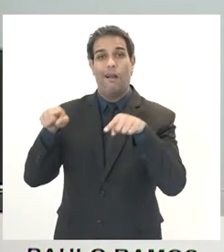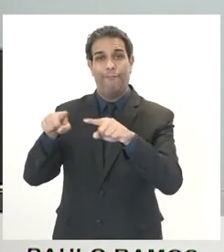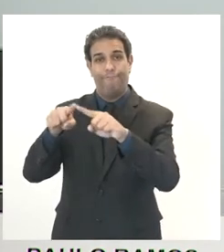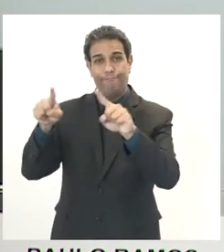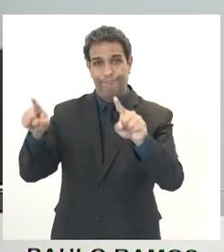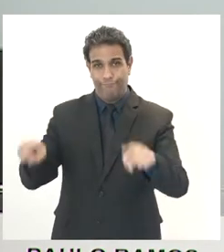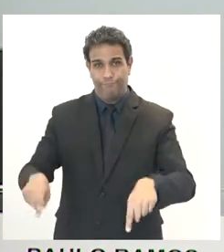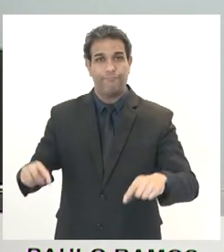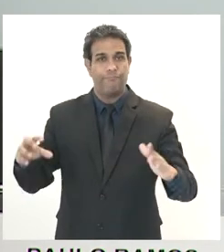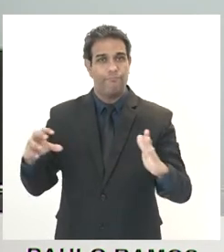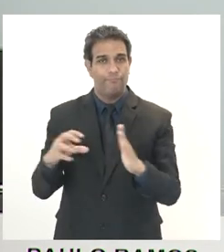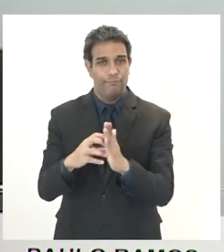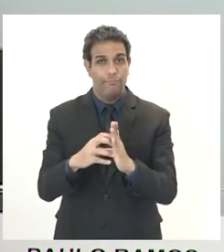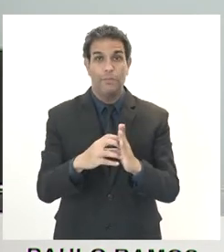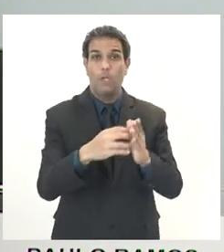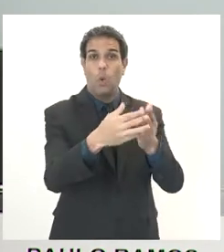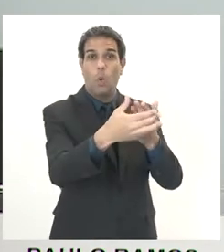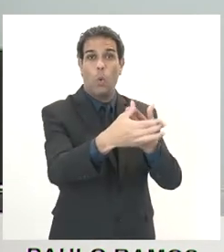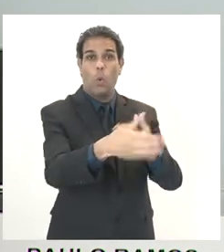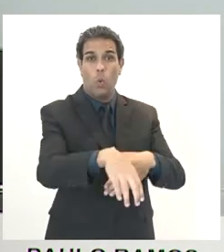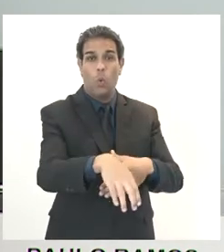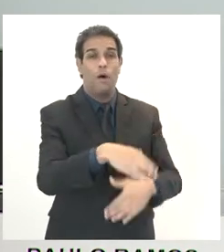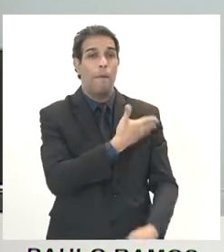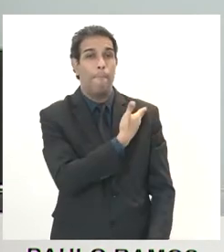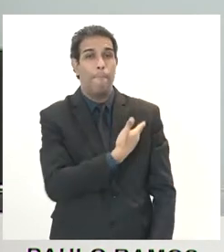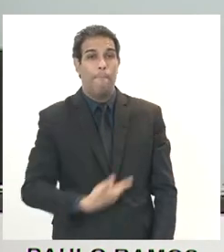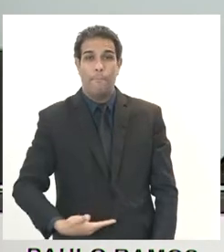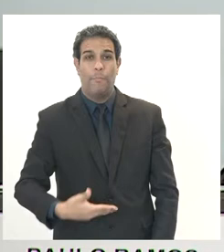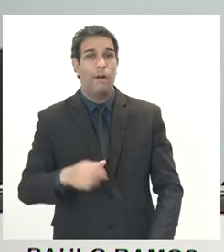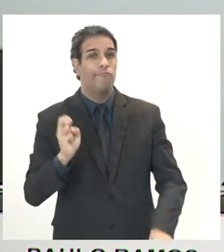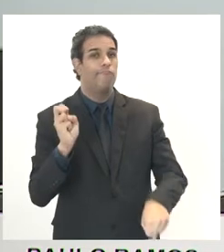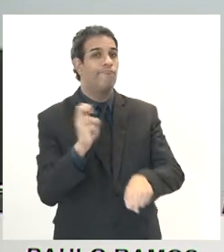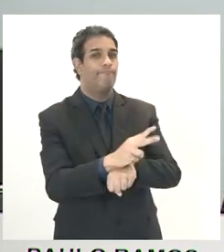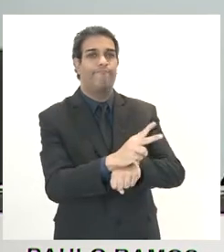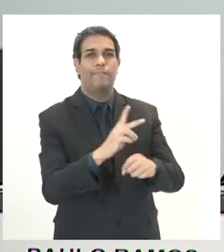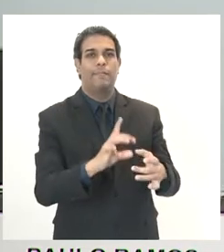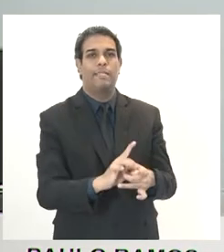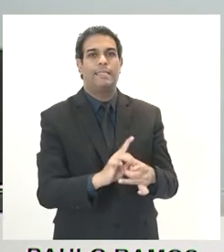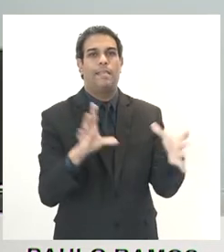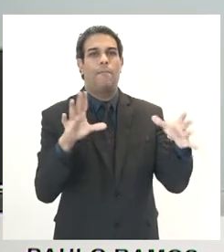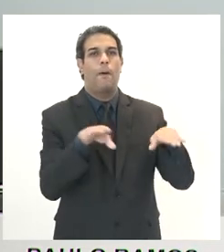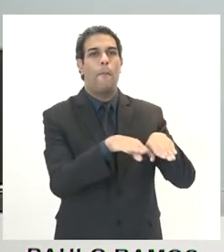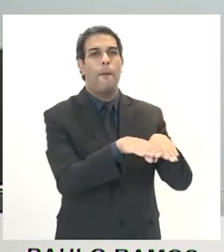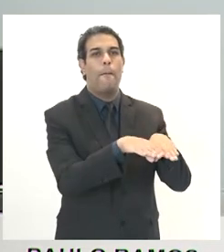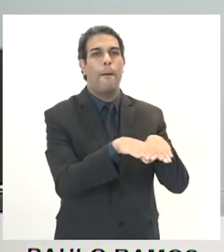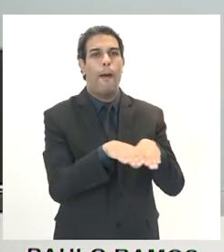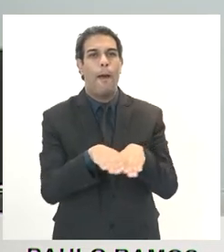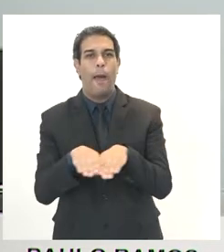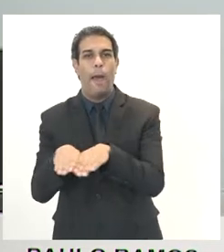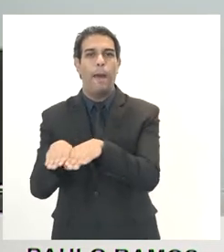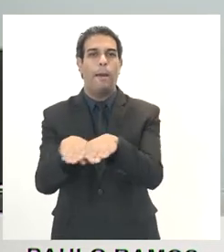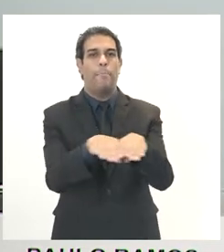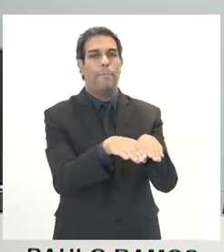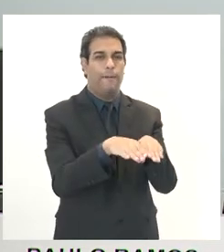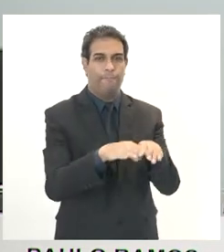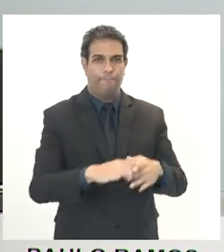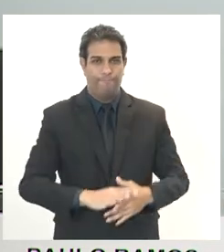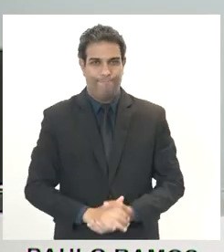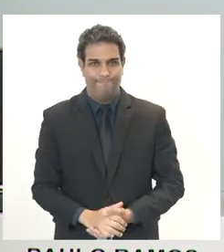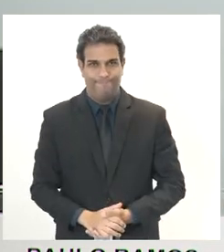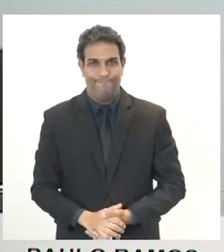que o concurso público é o acesso democrático, a igualdade para ingresso no serviço público.